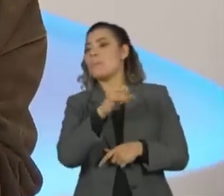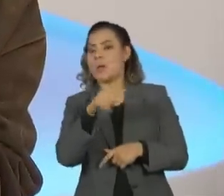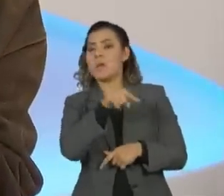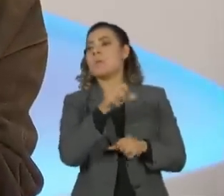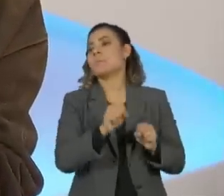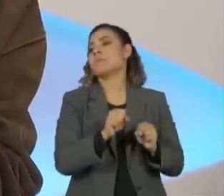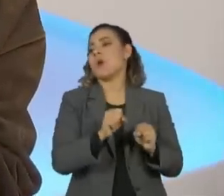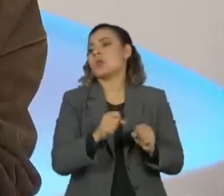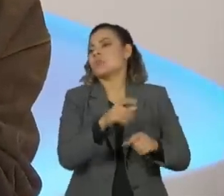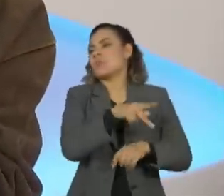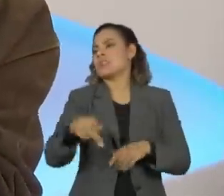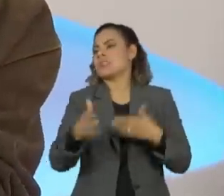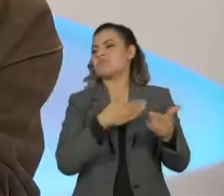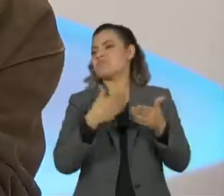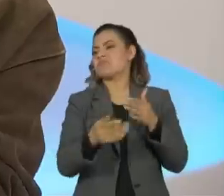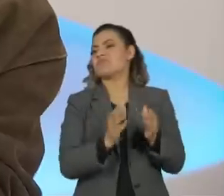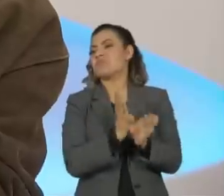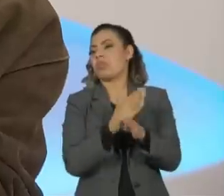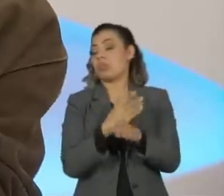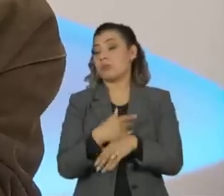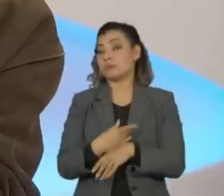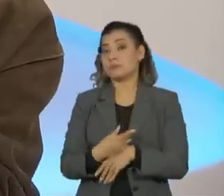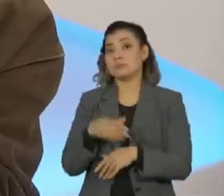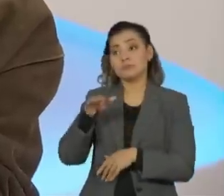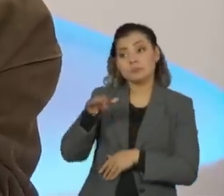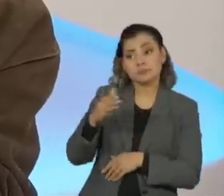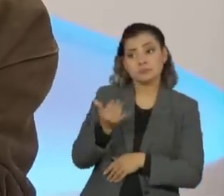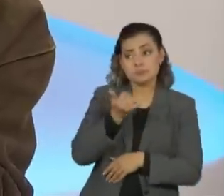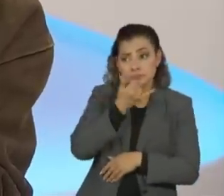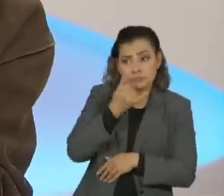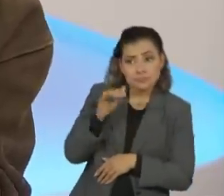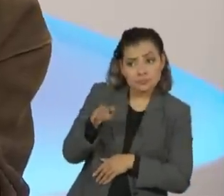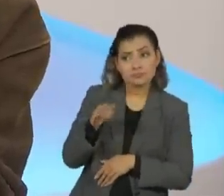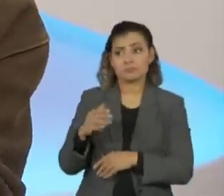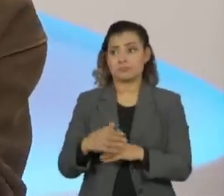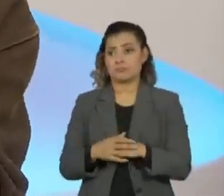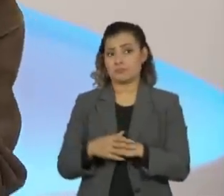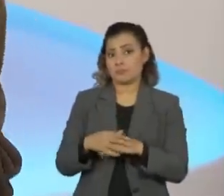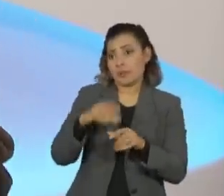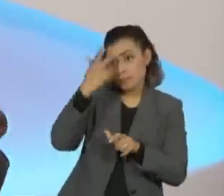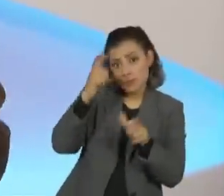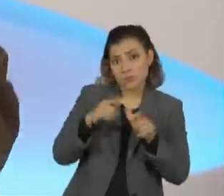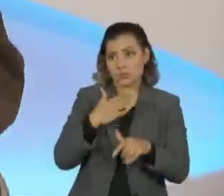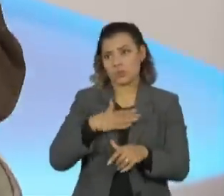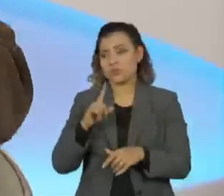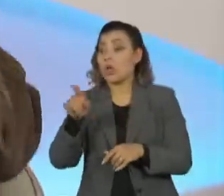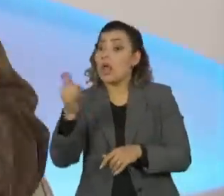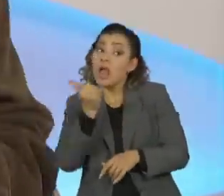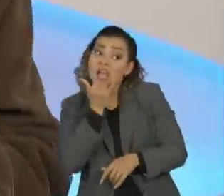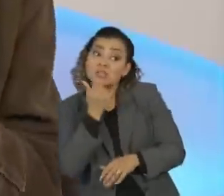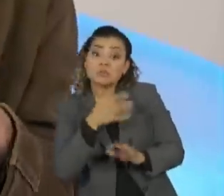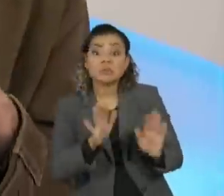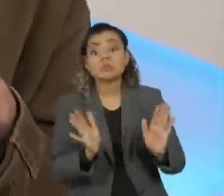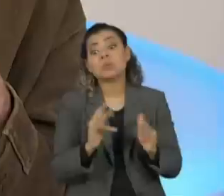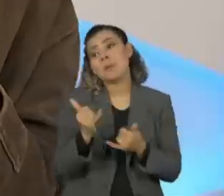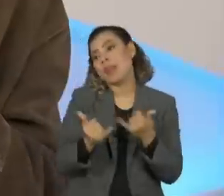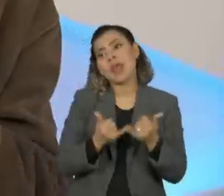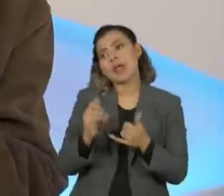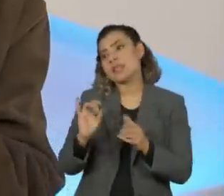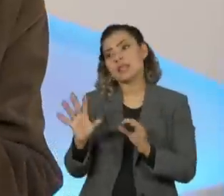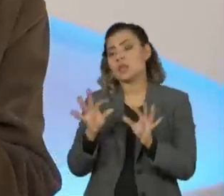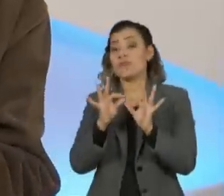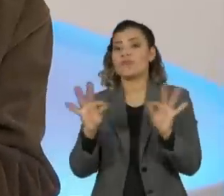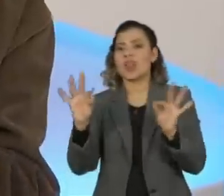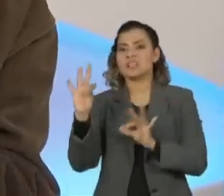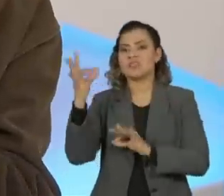prensada, falei assim, olha, Olavo, o pessoal não está, achou isso, depois ele pediu uma desculpa com um verso em francês, que